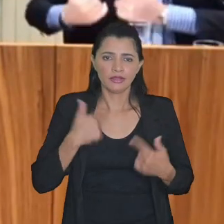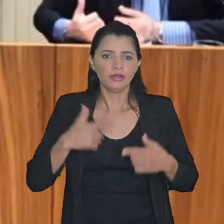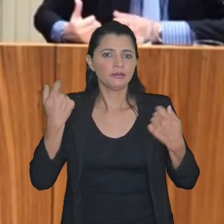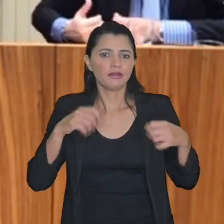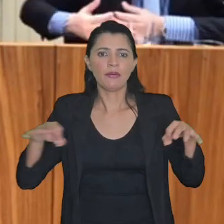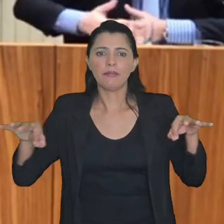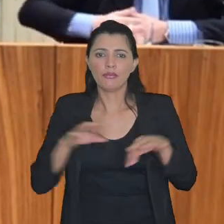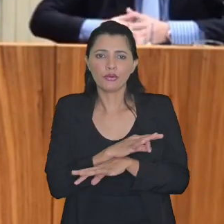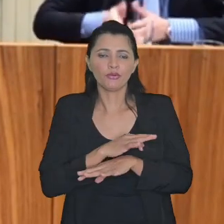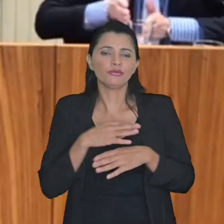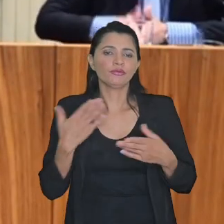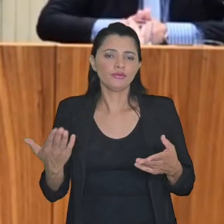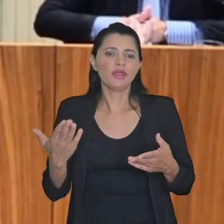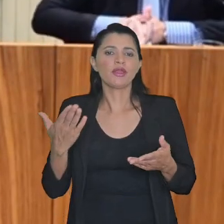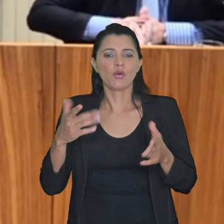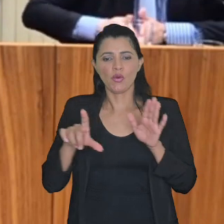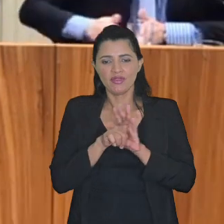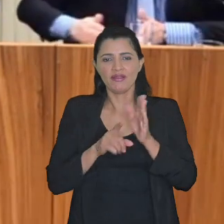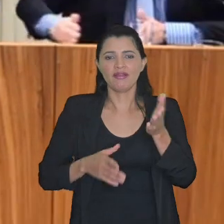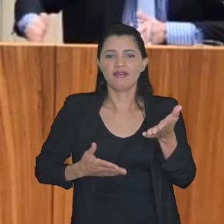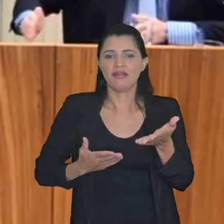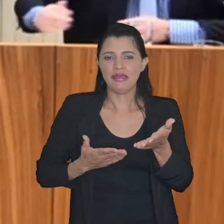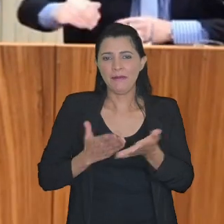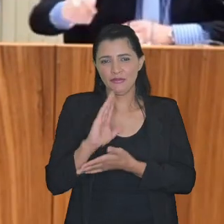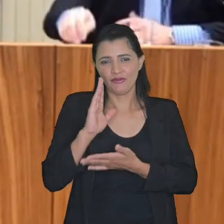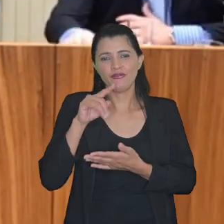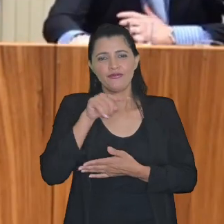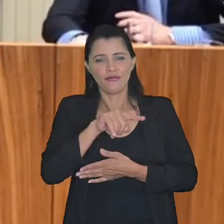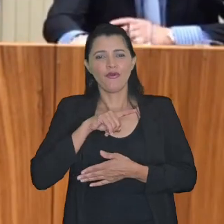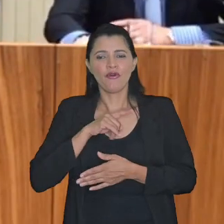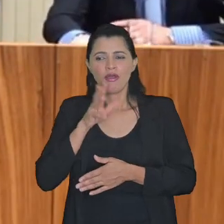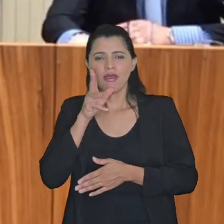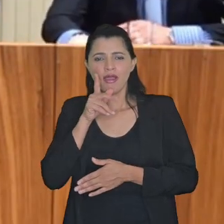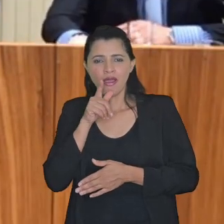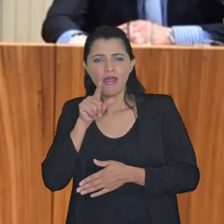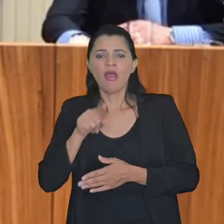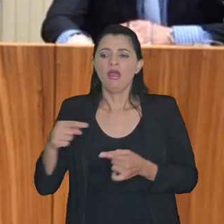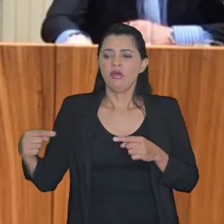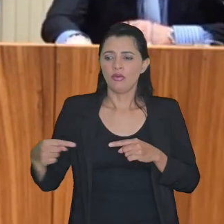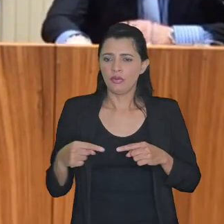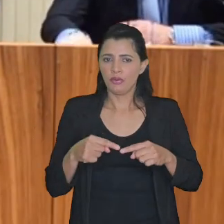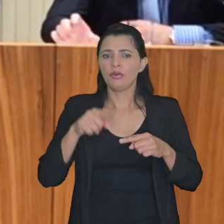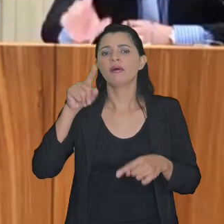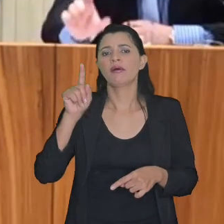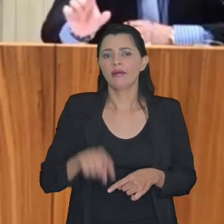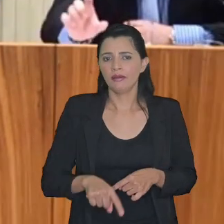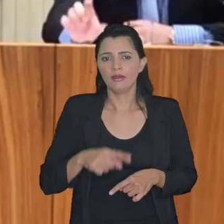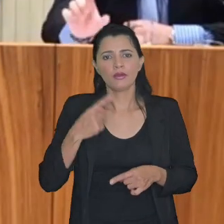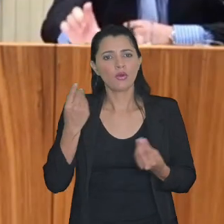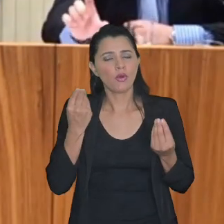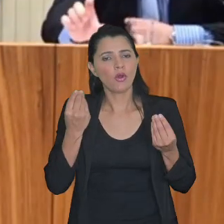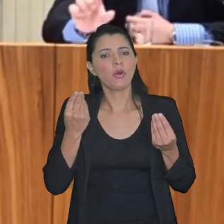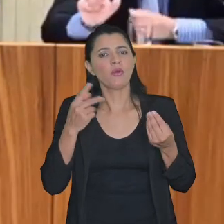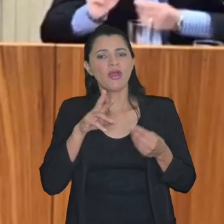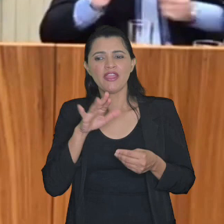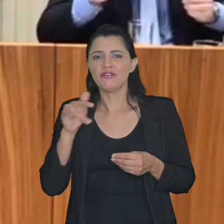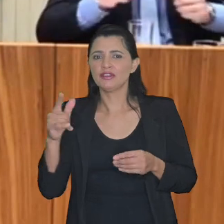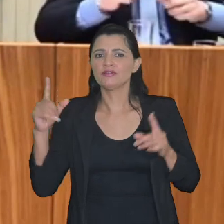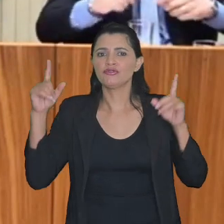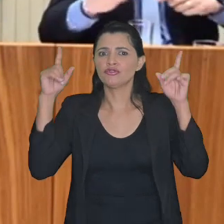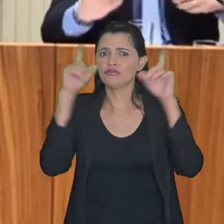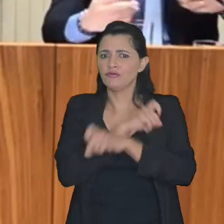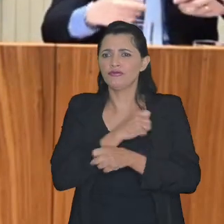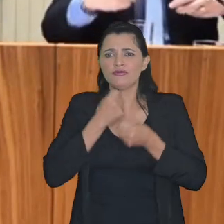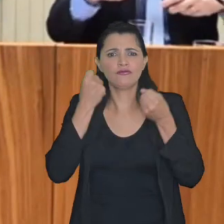tinha que estar tudo pronto e aí quando saiu a lei foi demorando realmente muito tempo eram muitas combinações é impressionante como aquele refis foi complexo